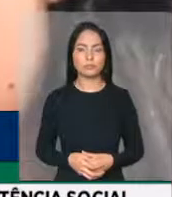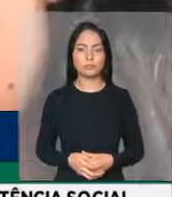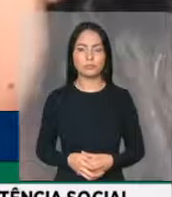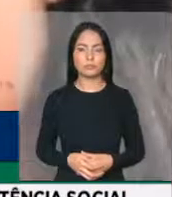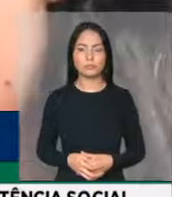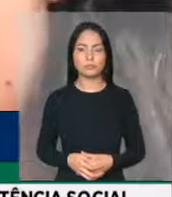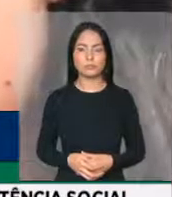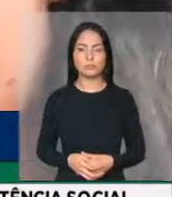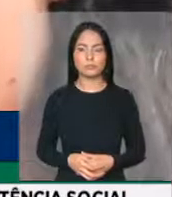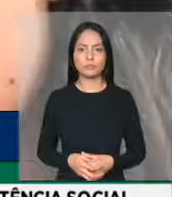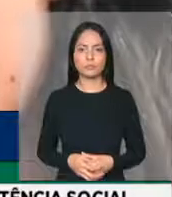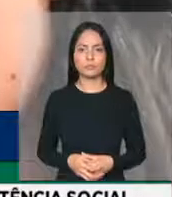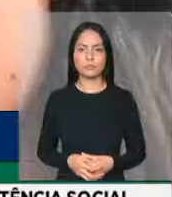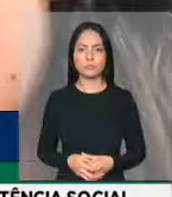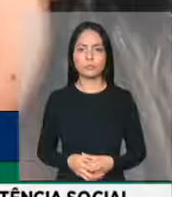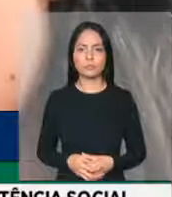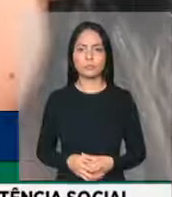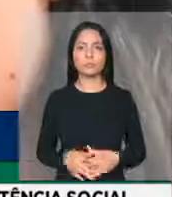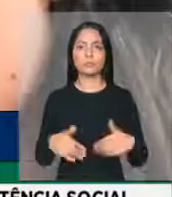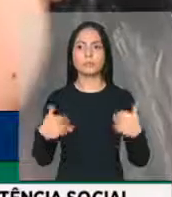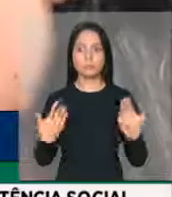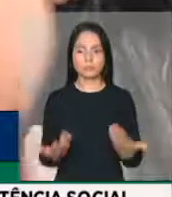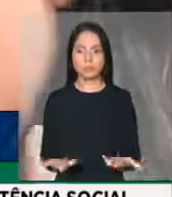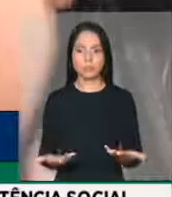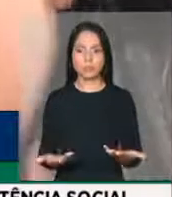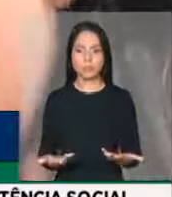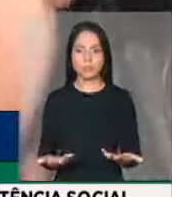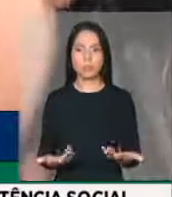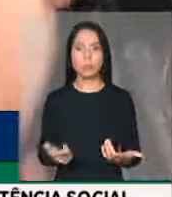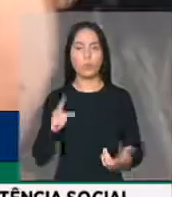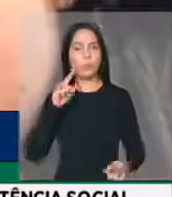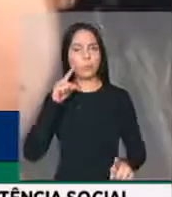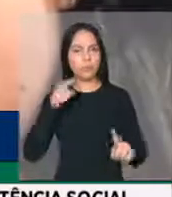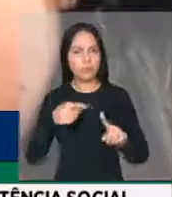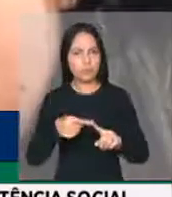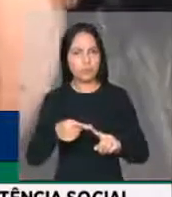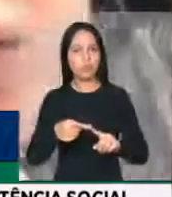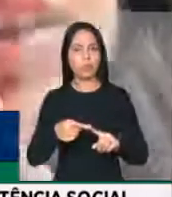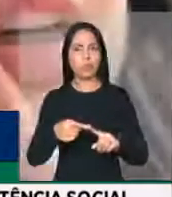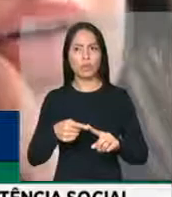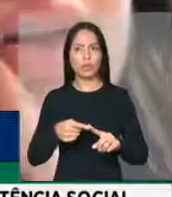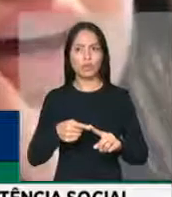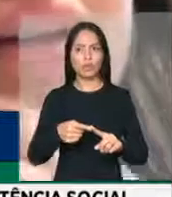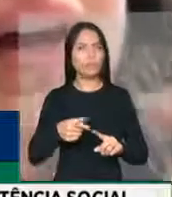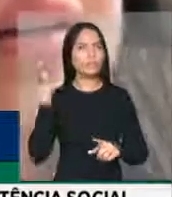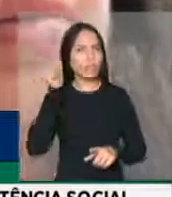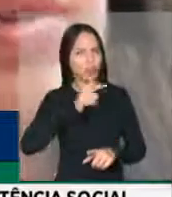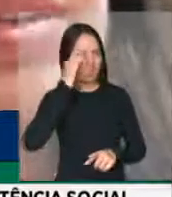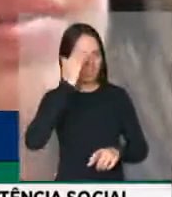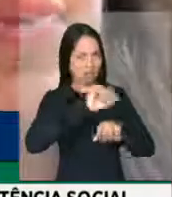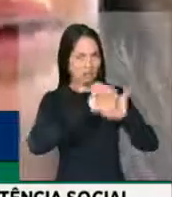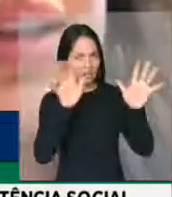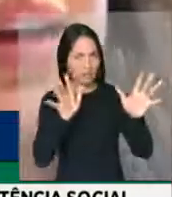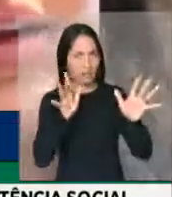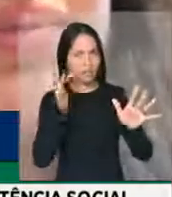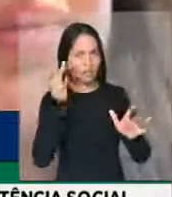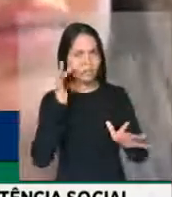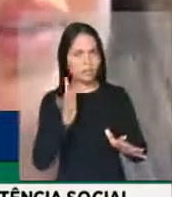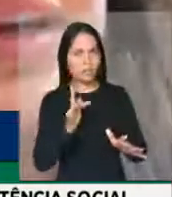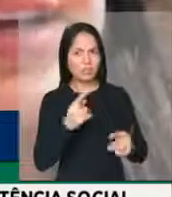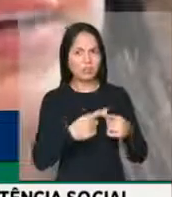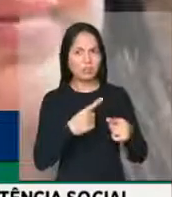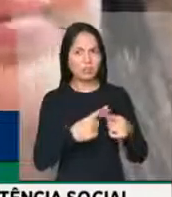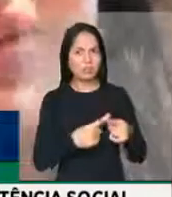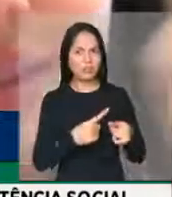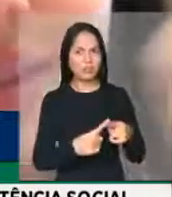Identificando os serviços e as atividades... Está conseguindo ouvir aí? Não sei qual que é que está...